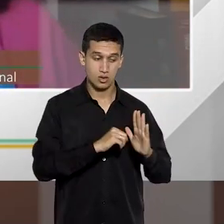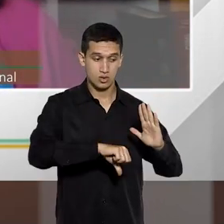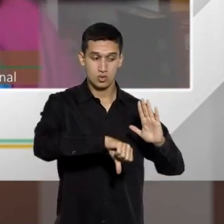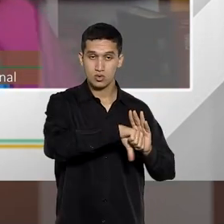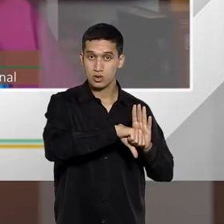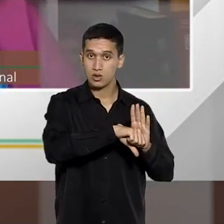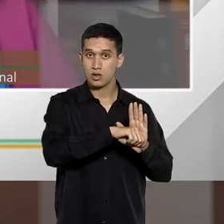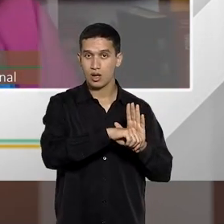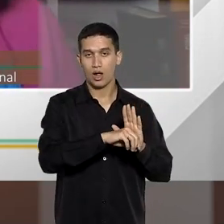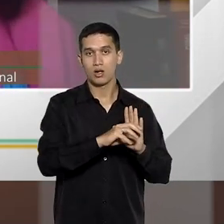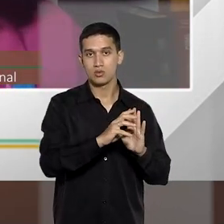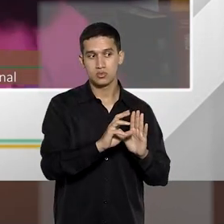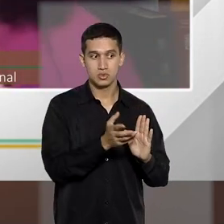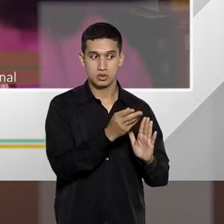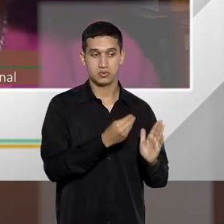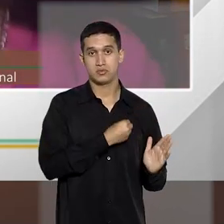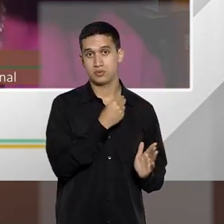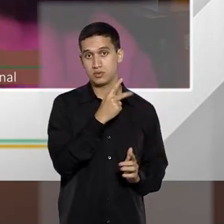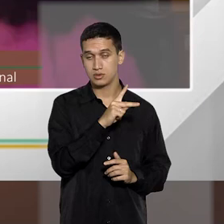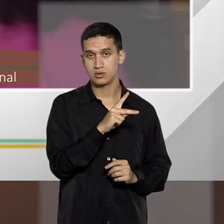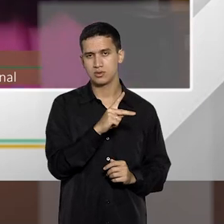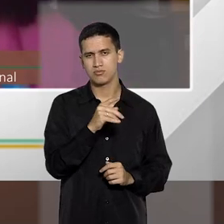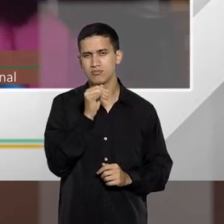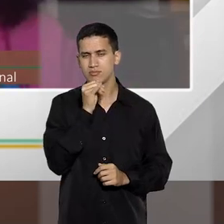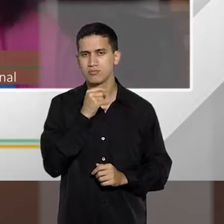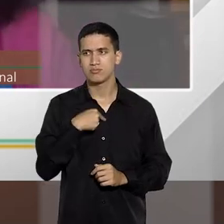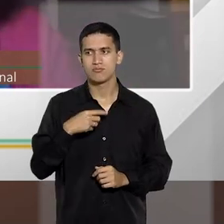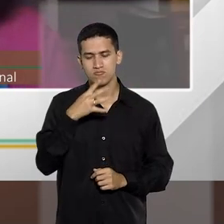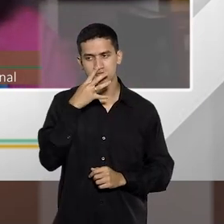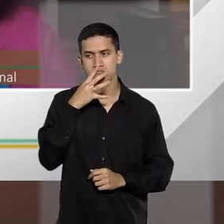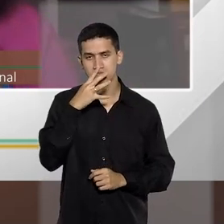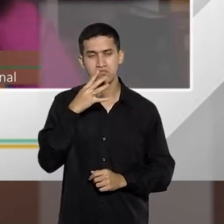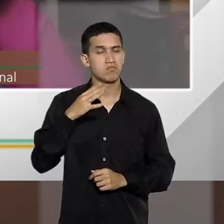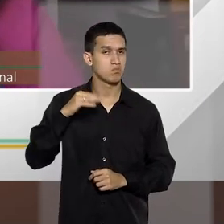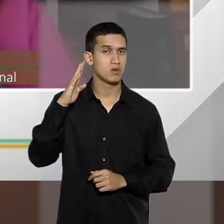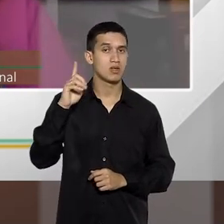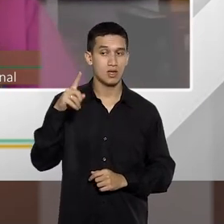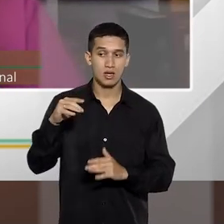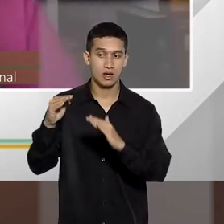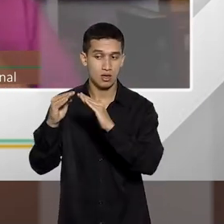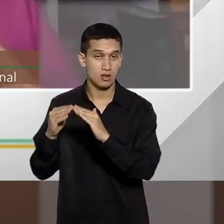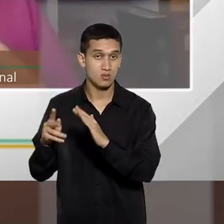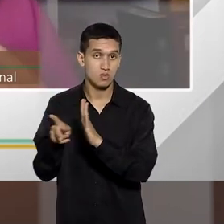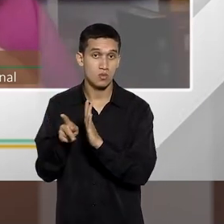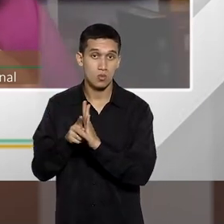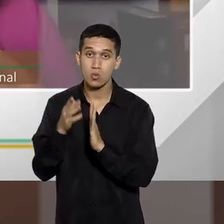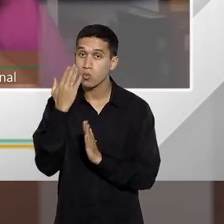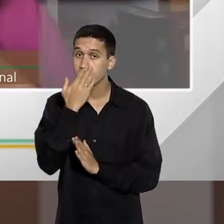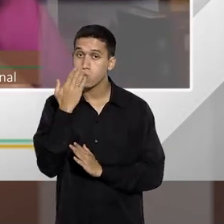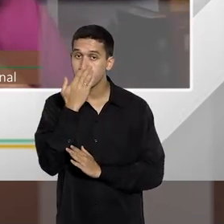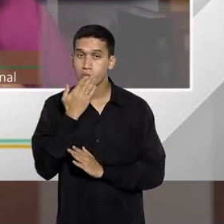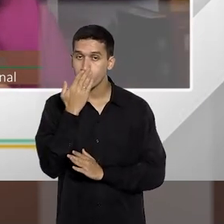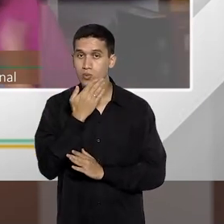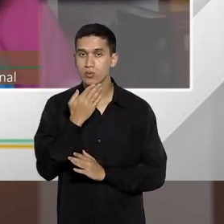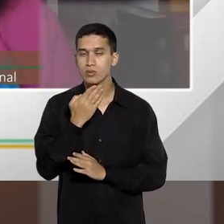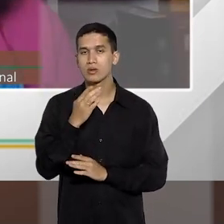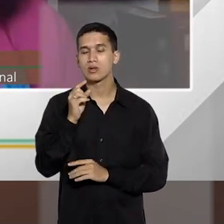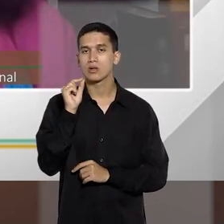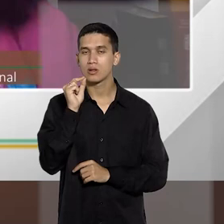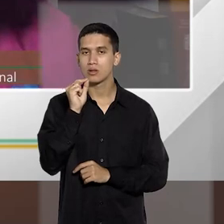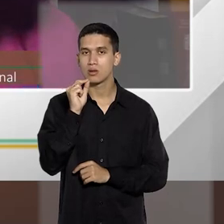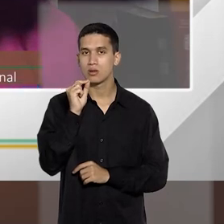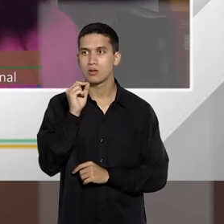o exemplo que eu acho mais interessante é a casa de prostituição, que é o seguinte, veja bem, me